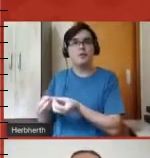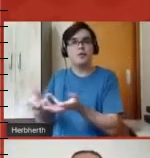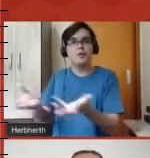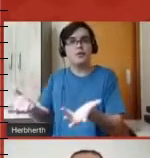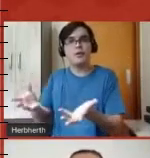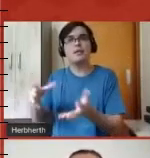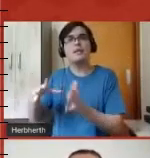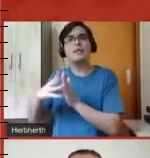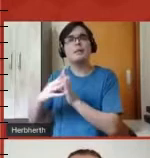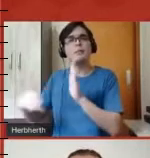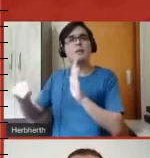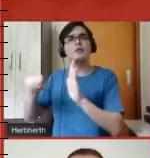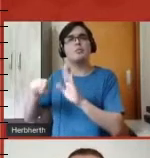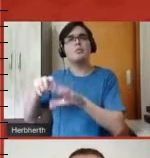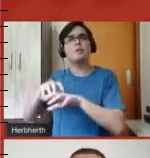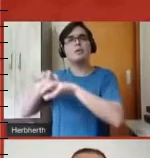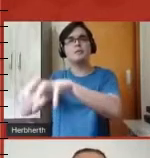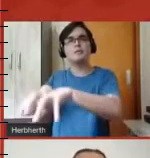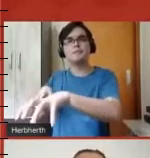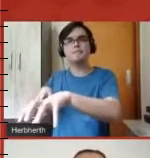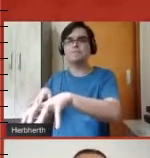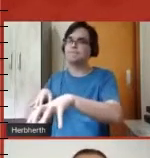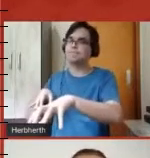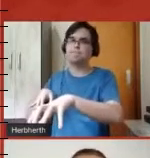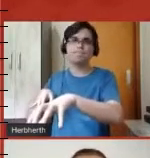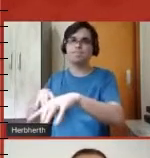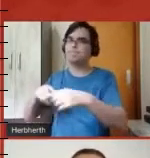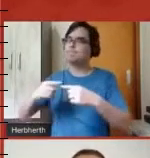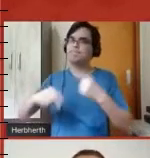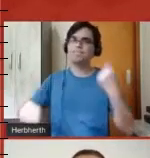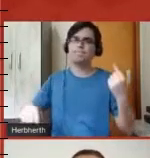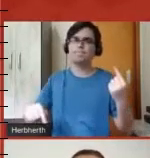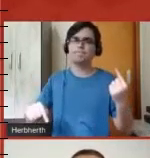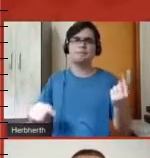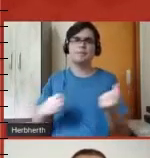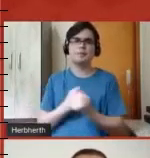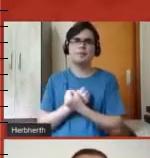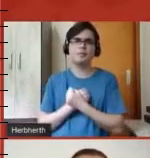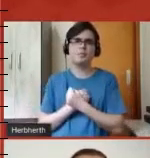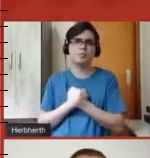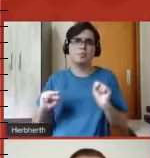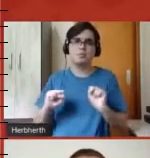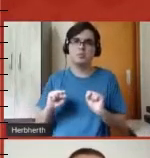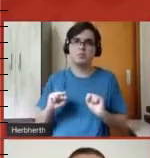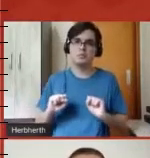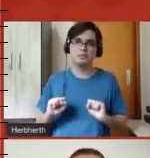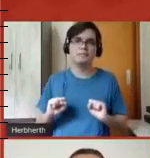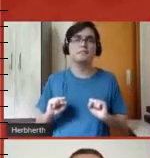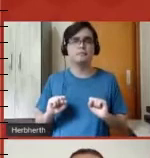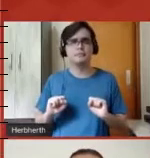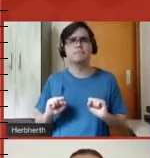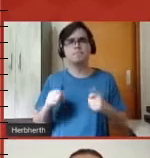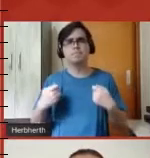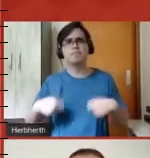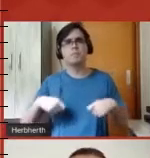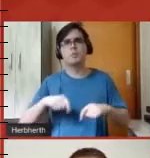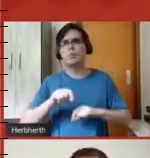modelo não presencial. Seria algo completamente inviável pensar em algo assim. Então, a gente precisaria ter